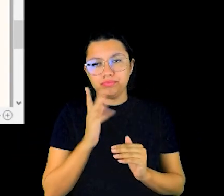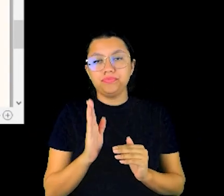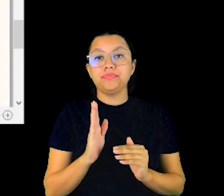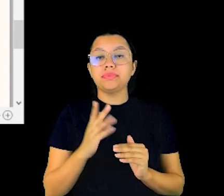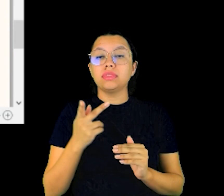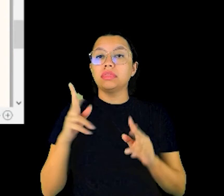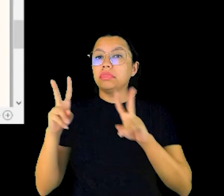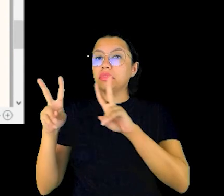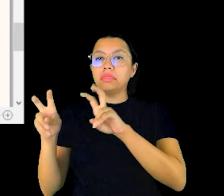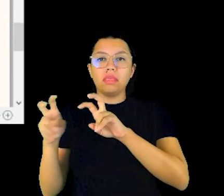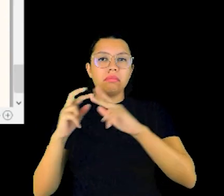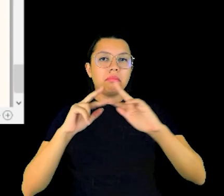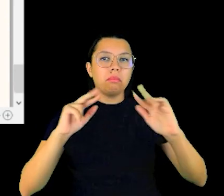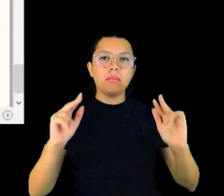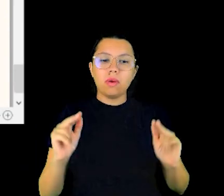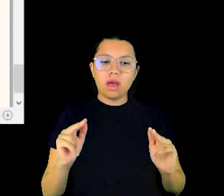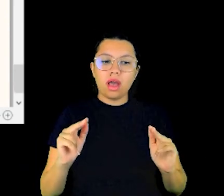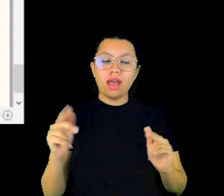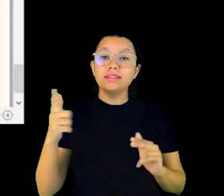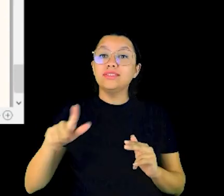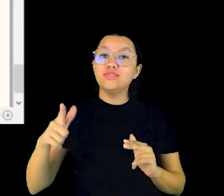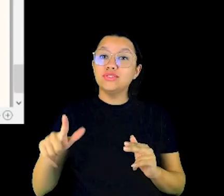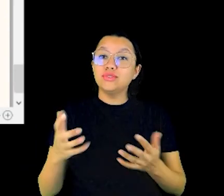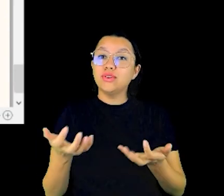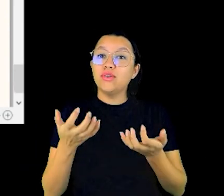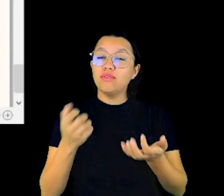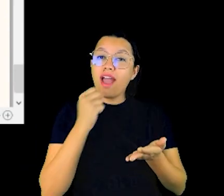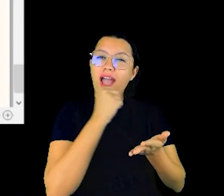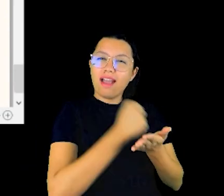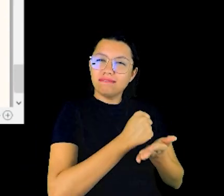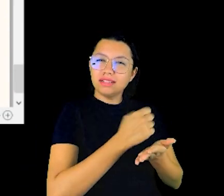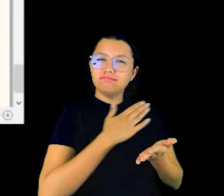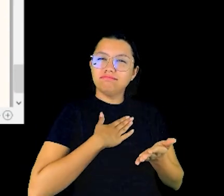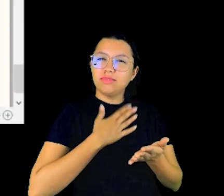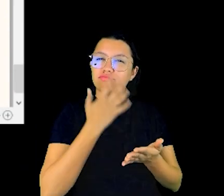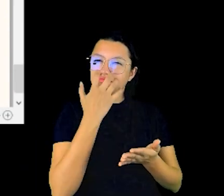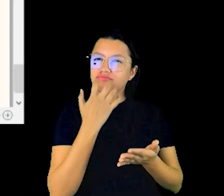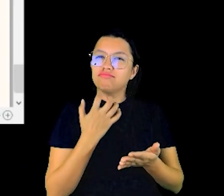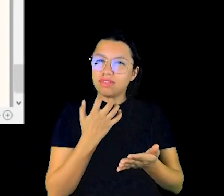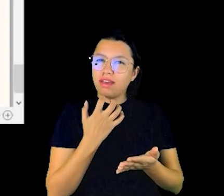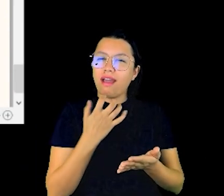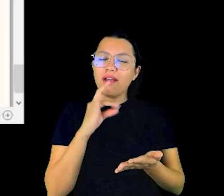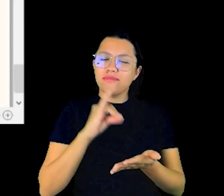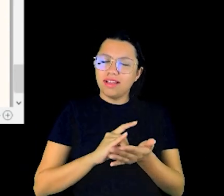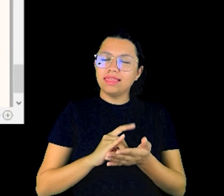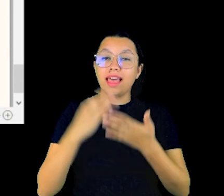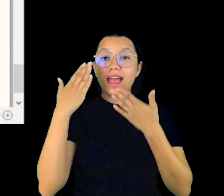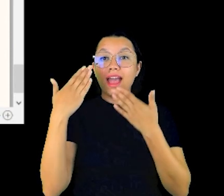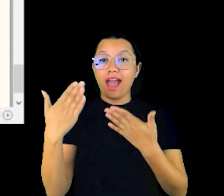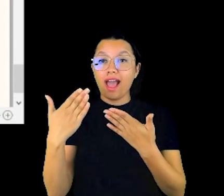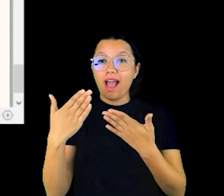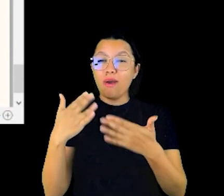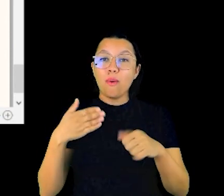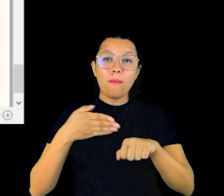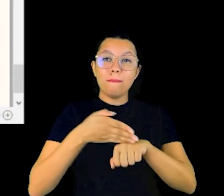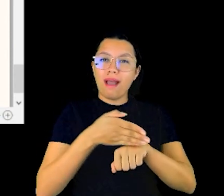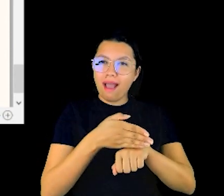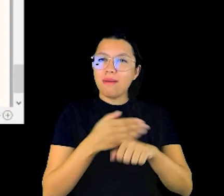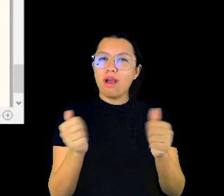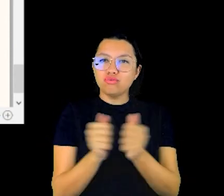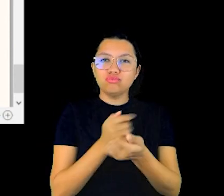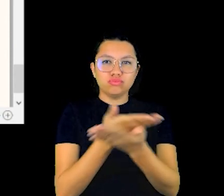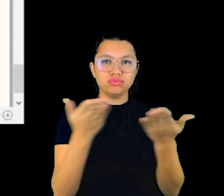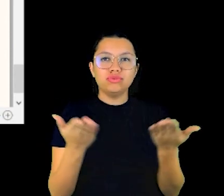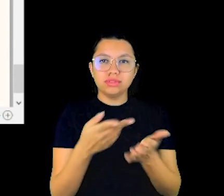mencionei, e abordam temas como... Mais uma vez, eu gostaria de registrar meus sinceros agradecimentos de estar participando